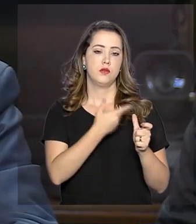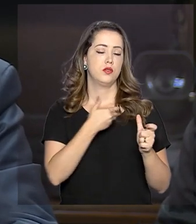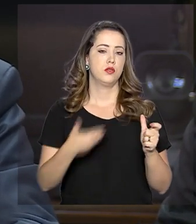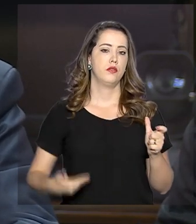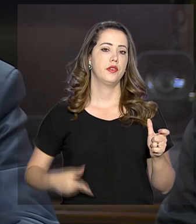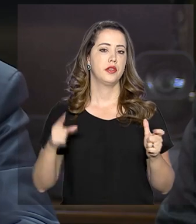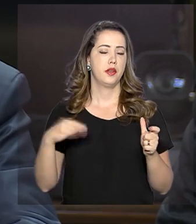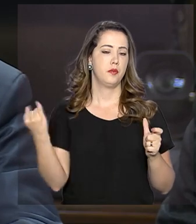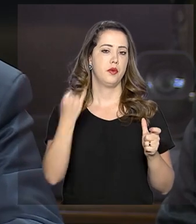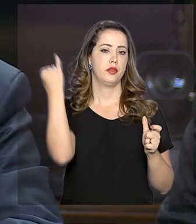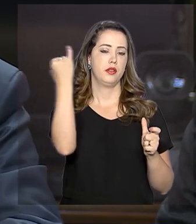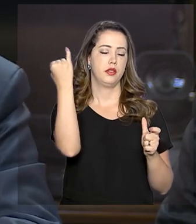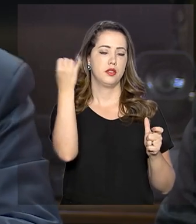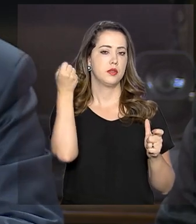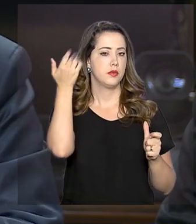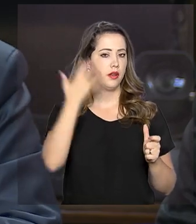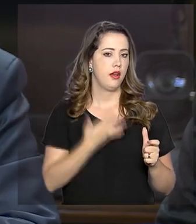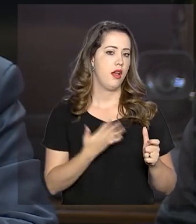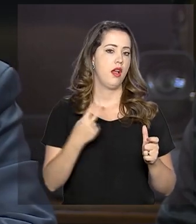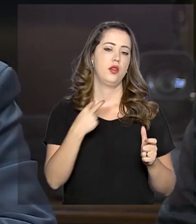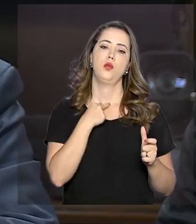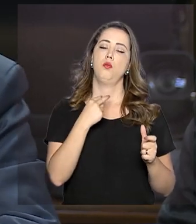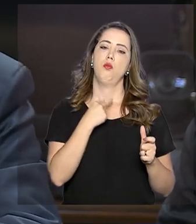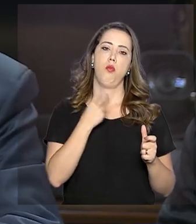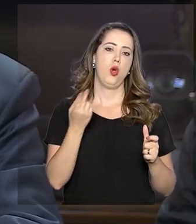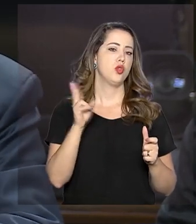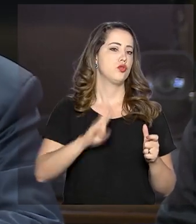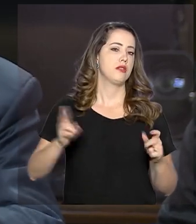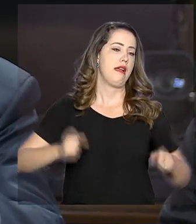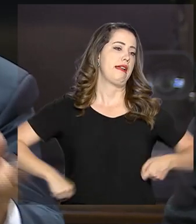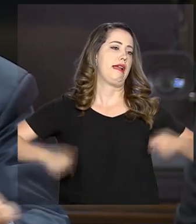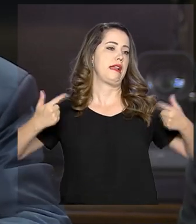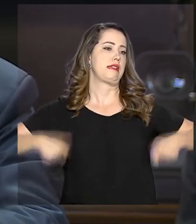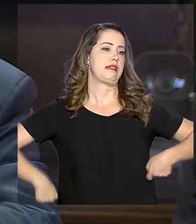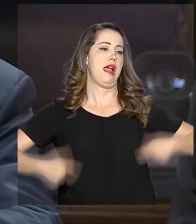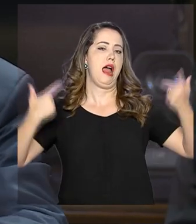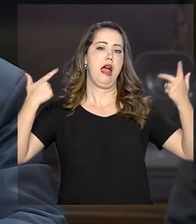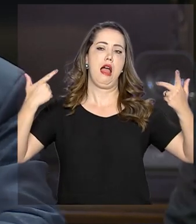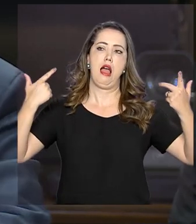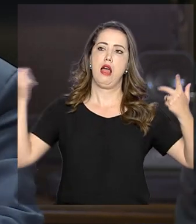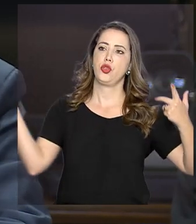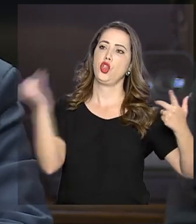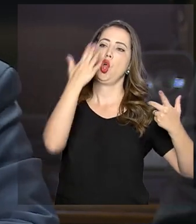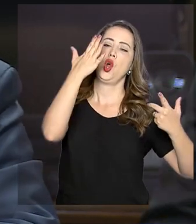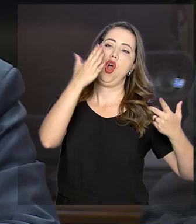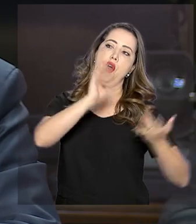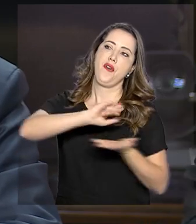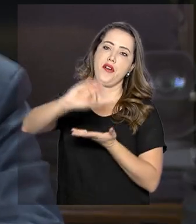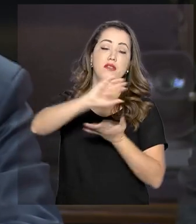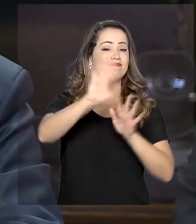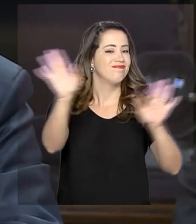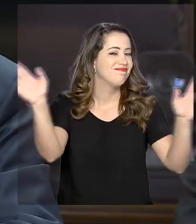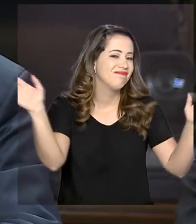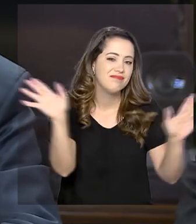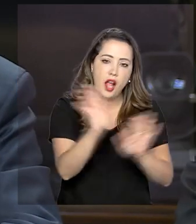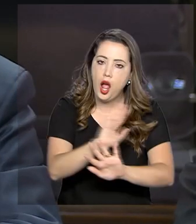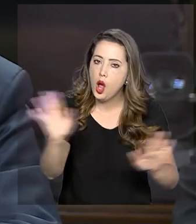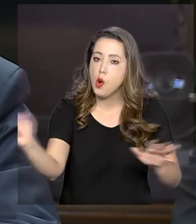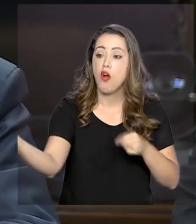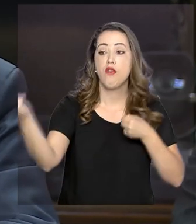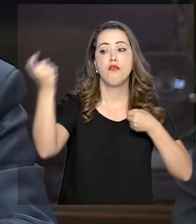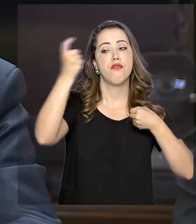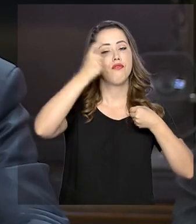ficar claro que esse dinheiro não está voltando para o Ministério da Economia poder jogar o dinheiro para cima, botar em novas destinações, nada disso. Esse dinheiro